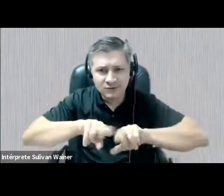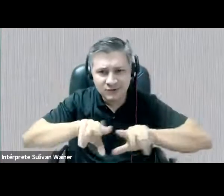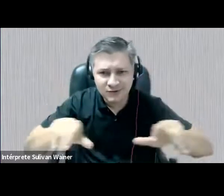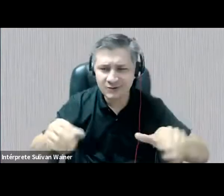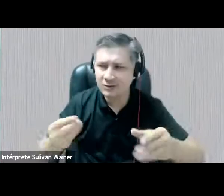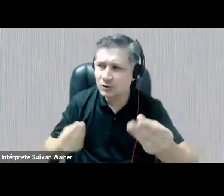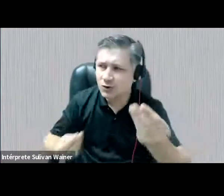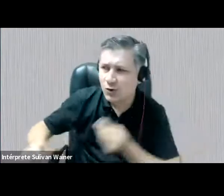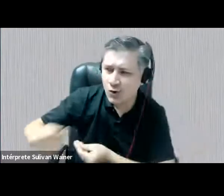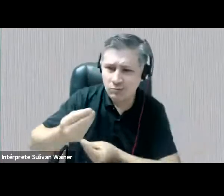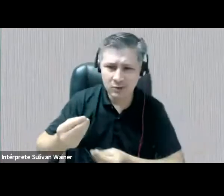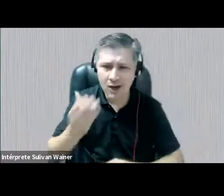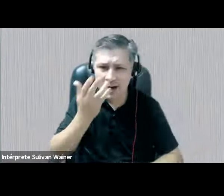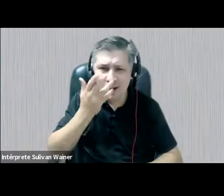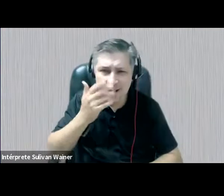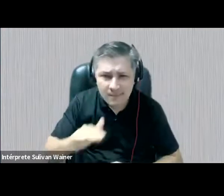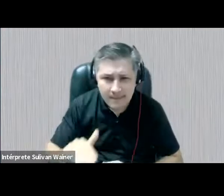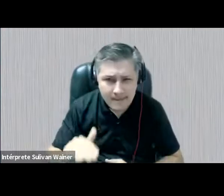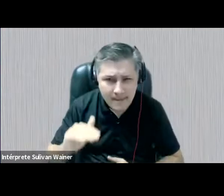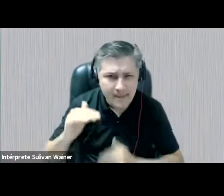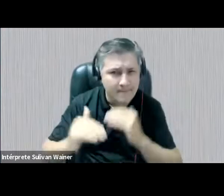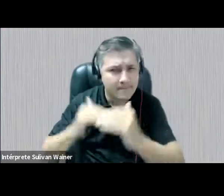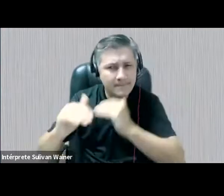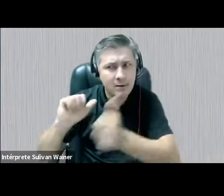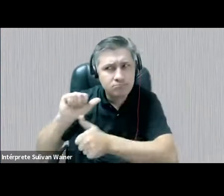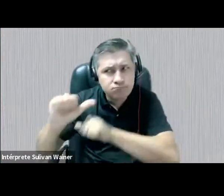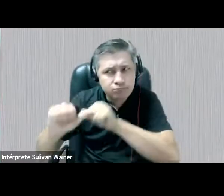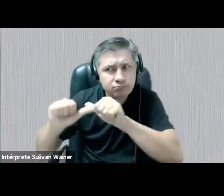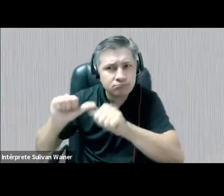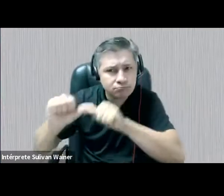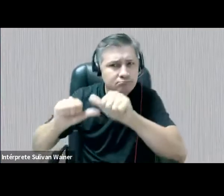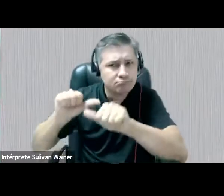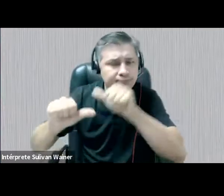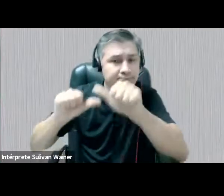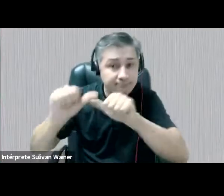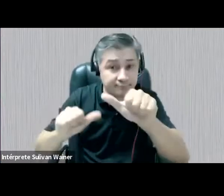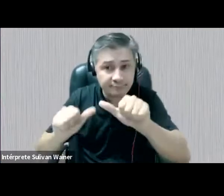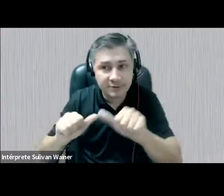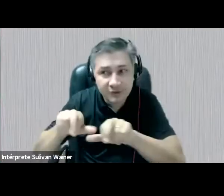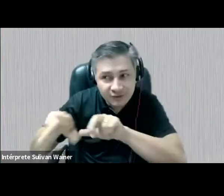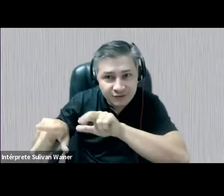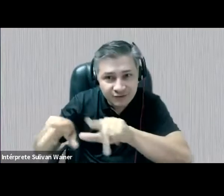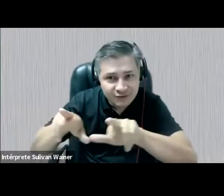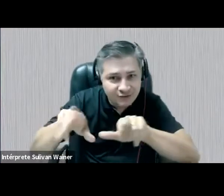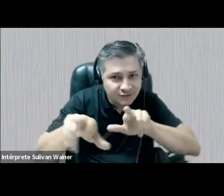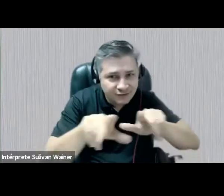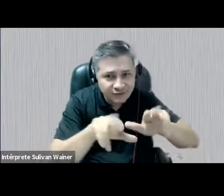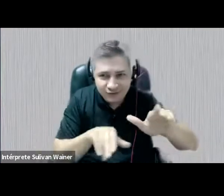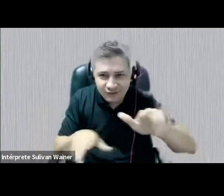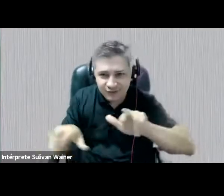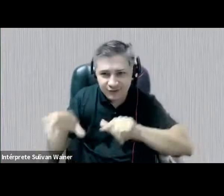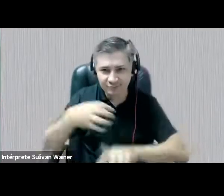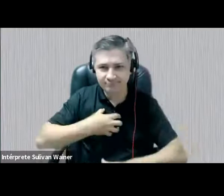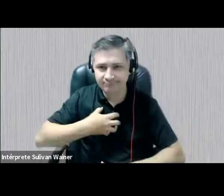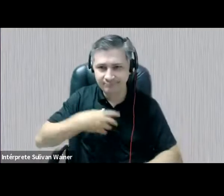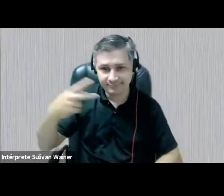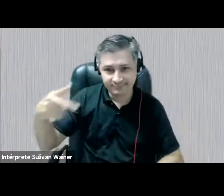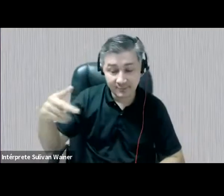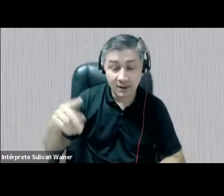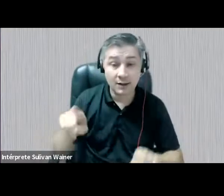construindo suas diferenças, se torna uma questão bastante cara, né, também porque